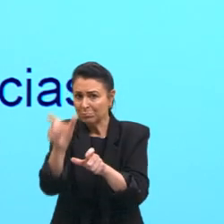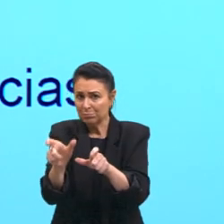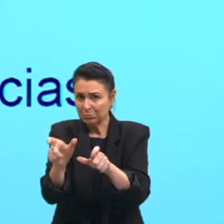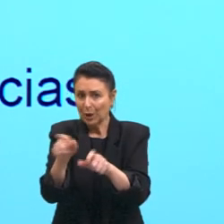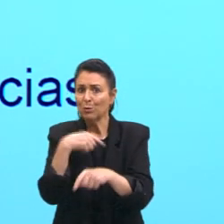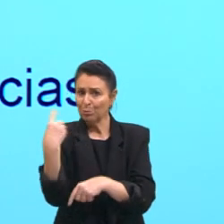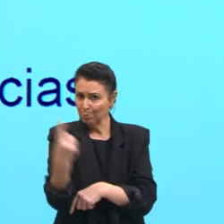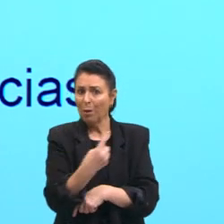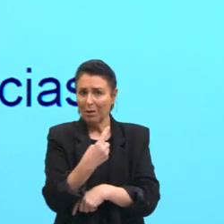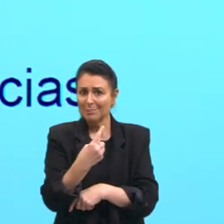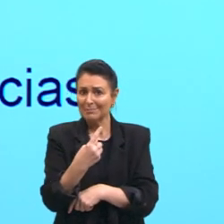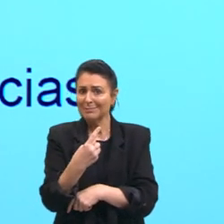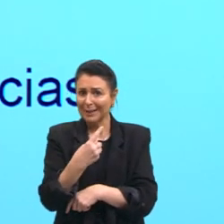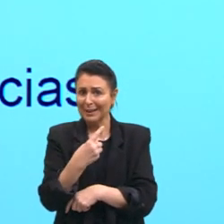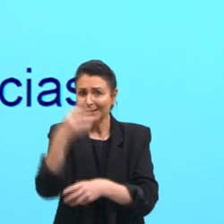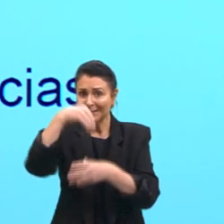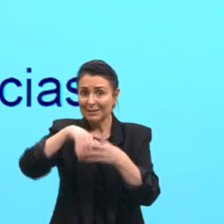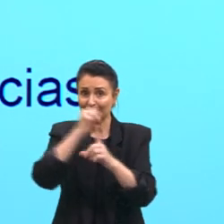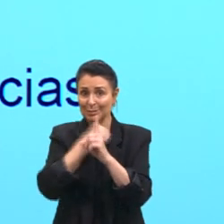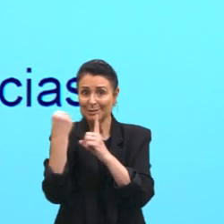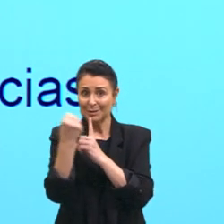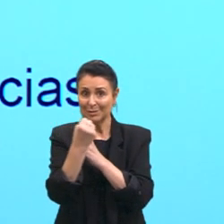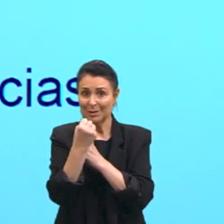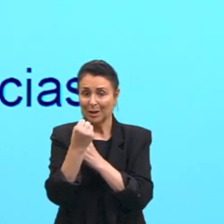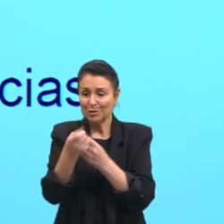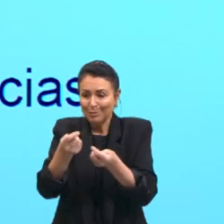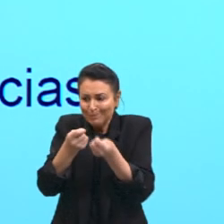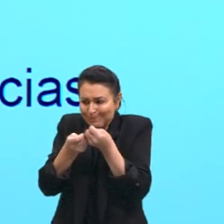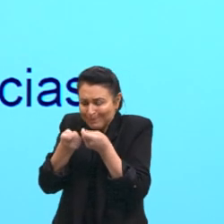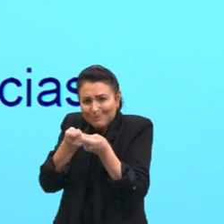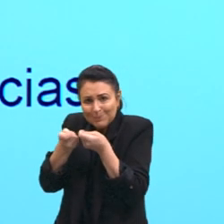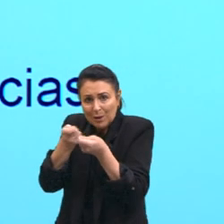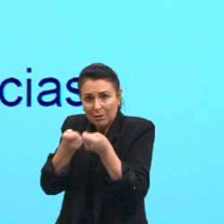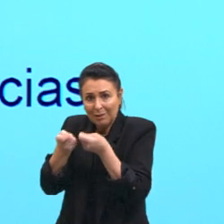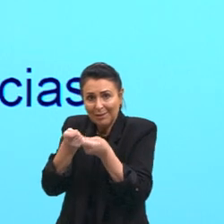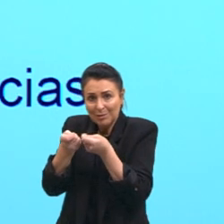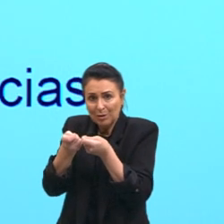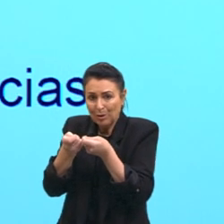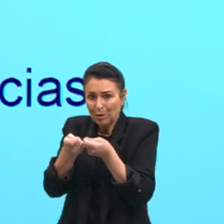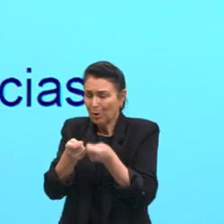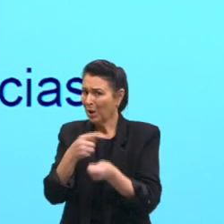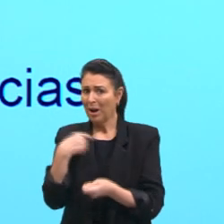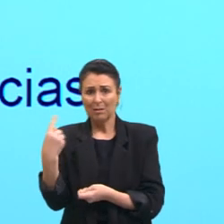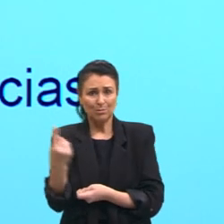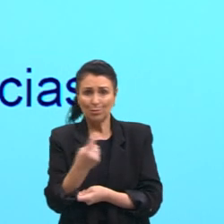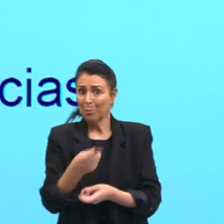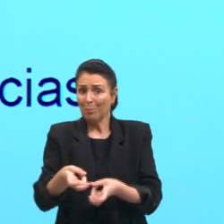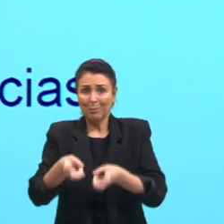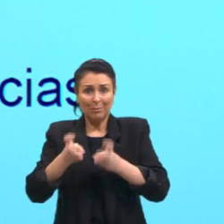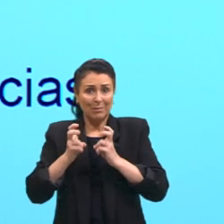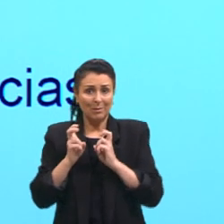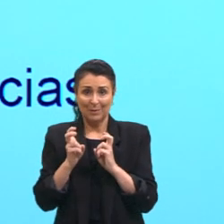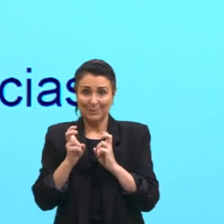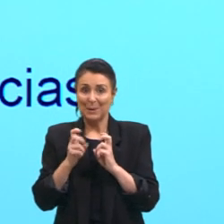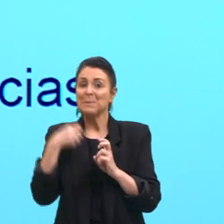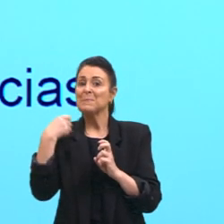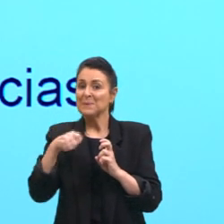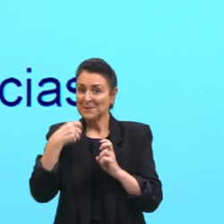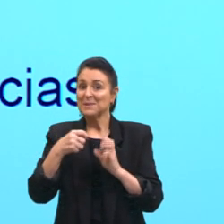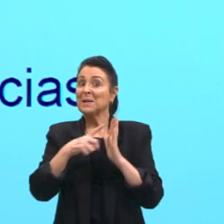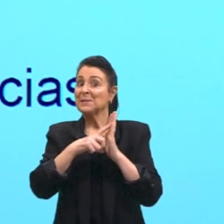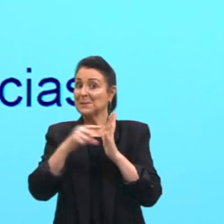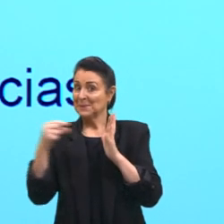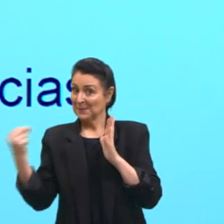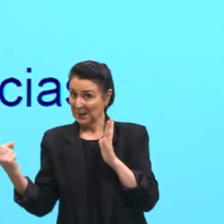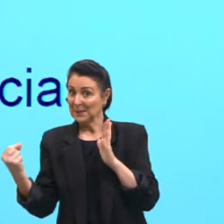nós, nós, indivíduos, nos controlam. Muitas vezes nós não nos damos conta, se nós não sairmos da caverna e